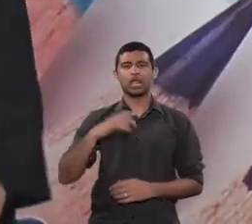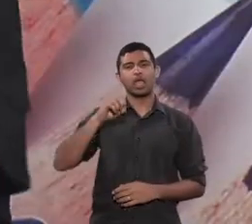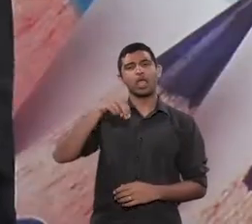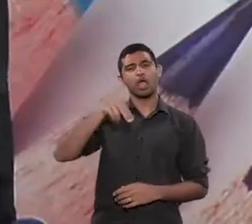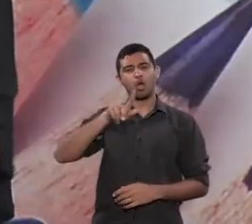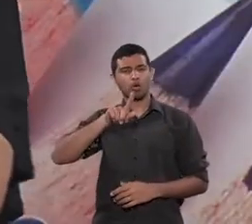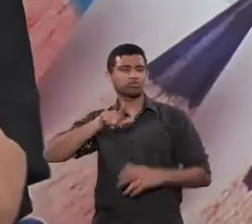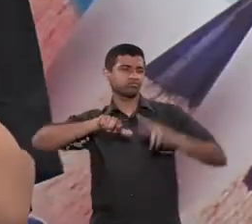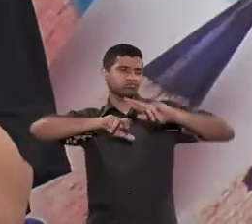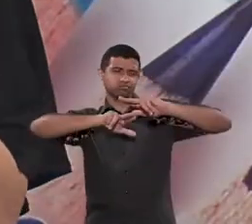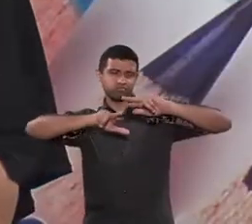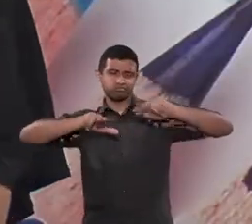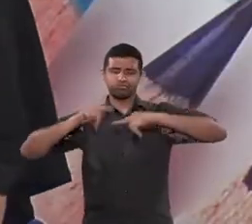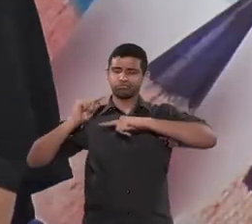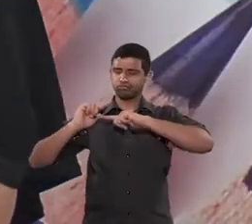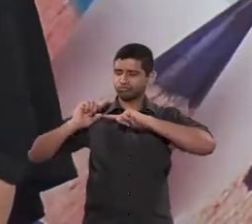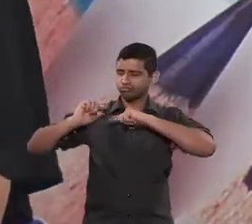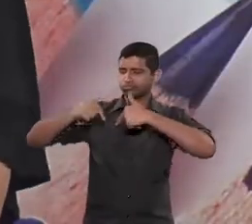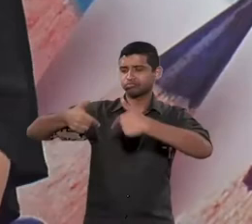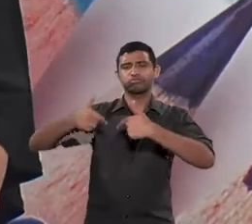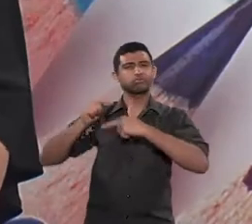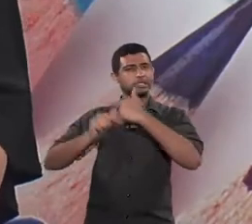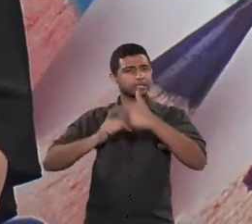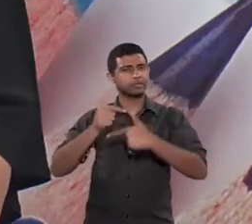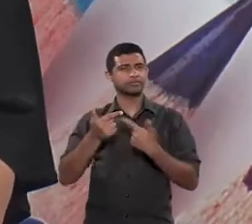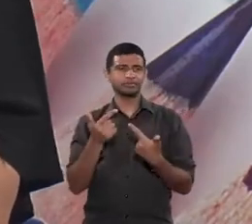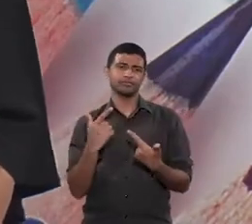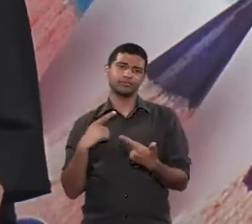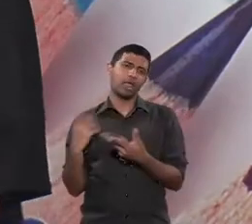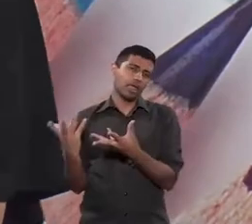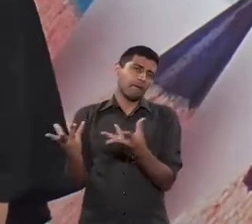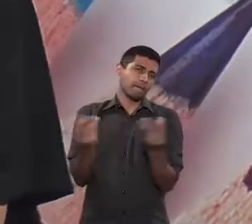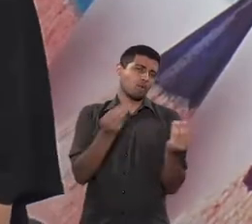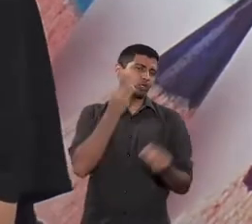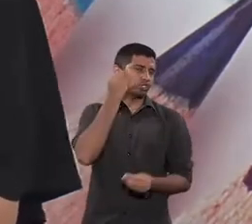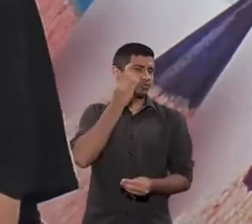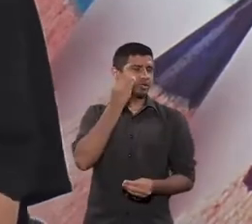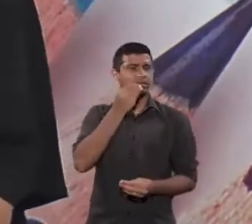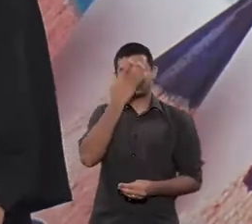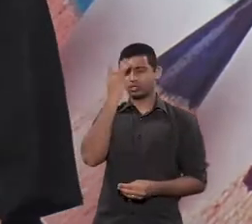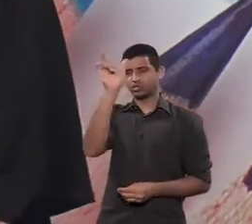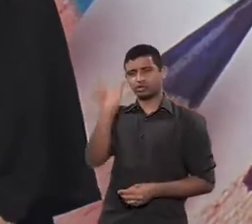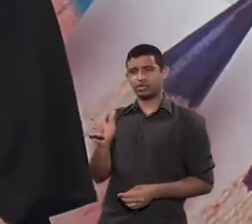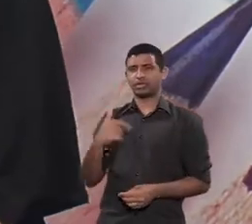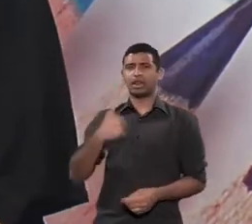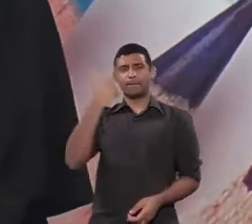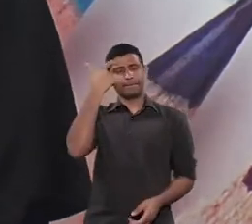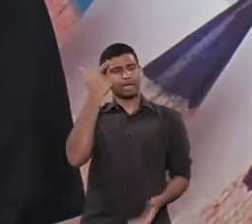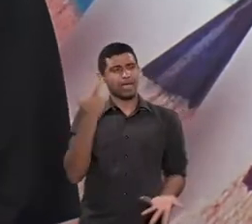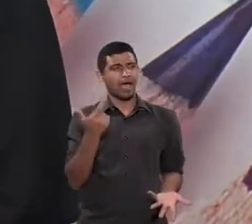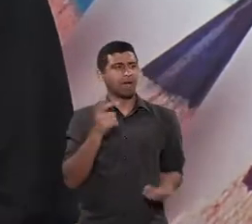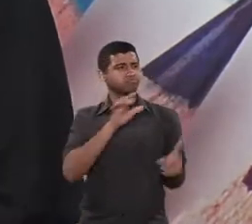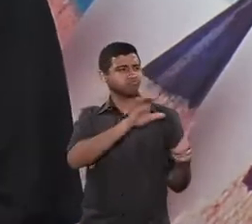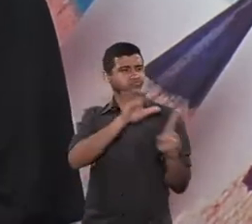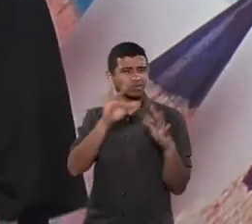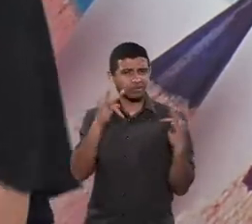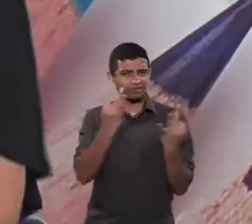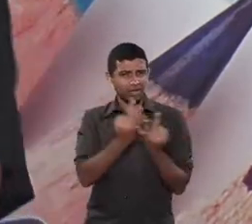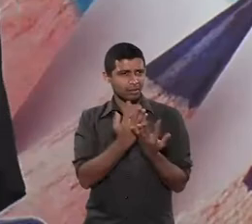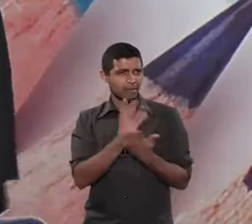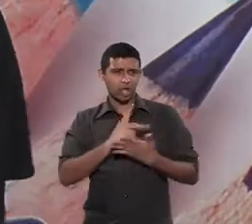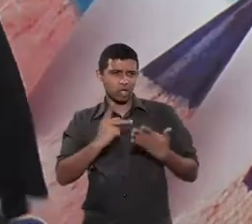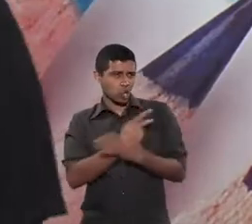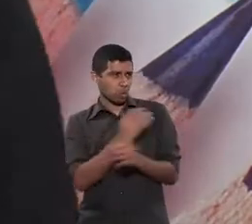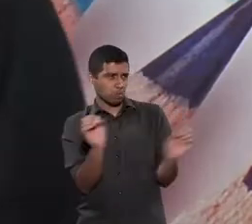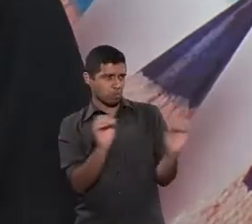a ONG, enfim, tem todo um trabalho, existem muitos casos em que a pessoa acha que é alienação parental e